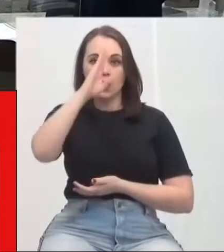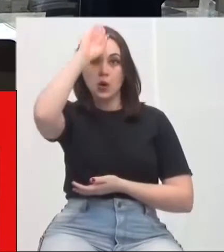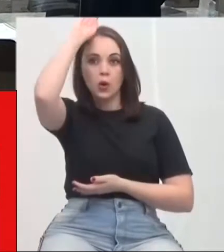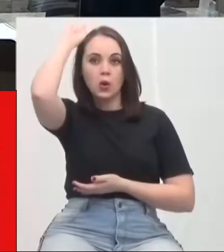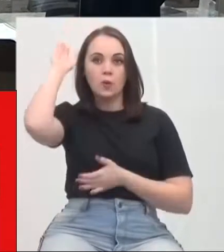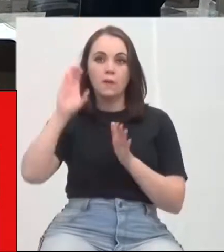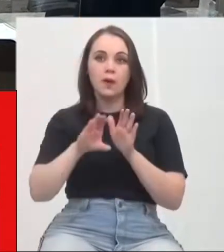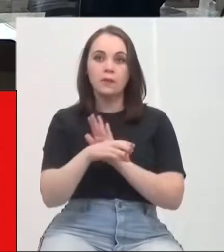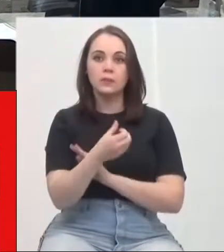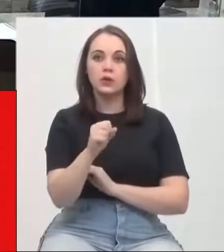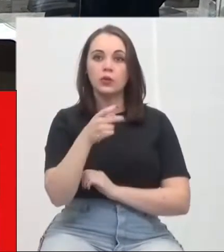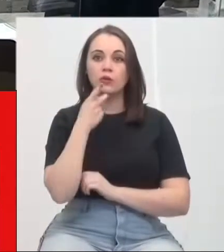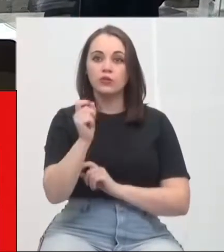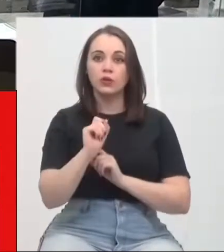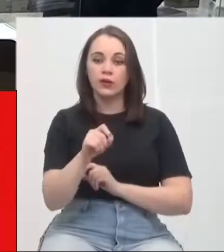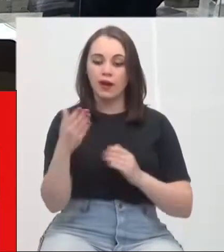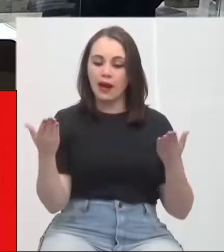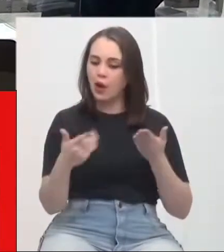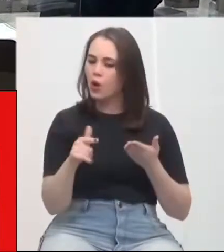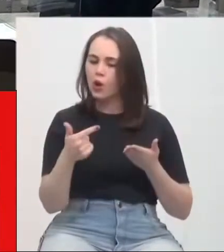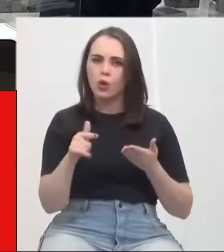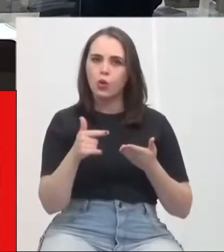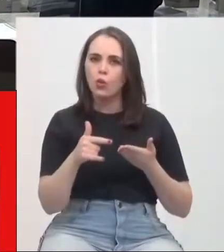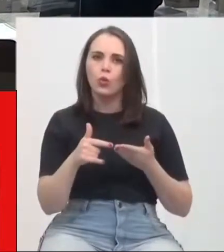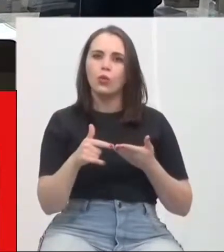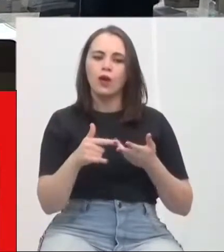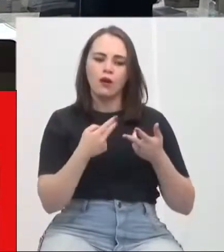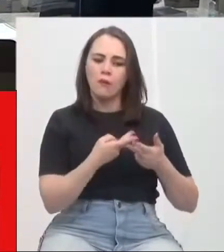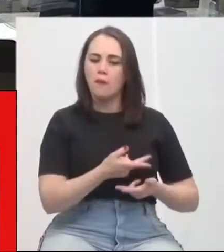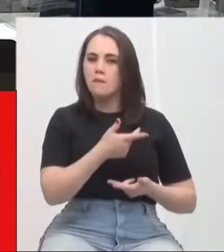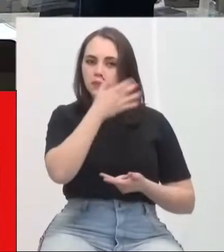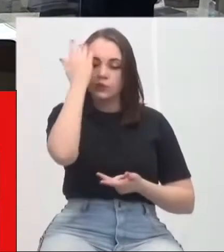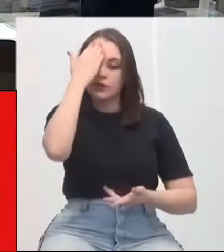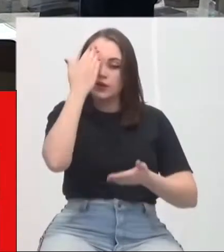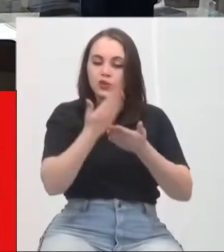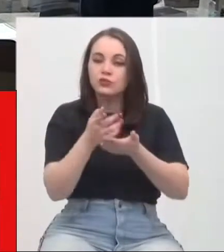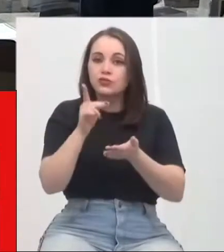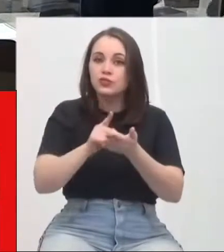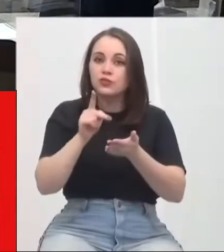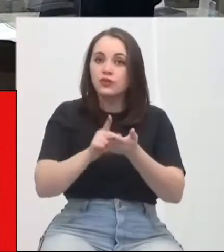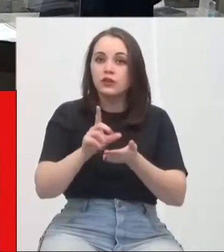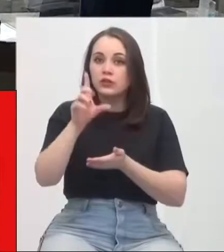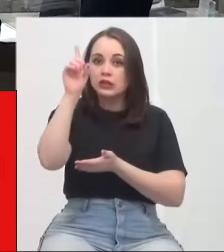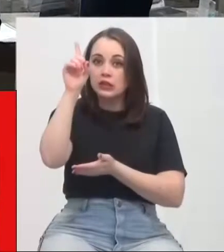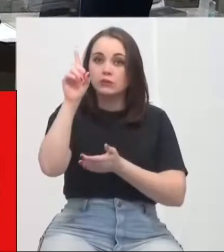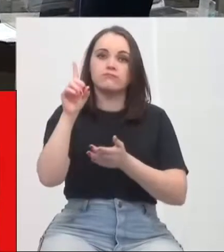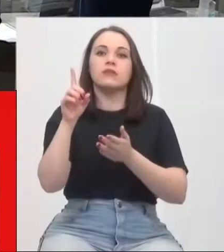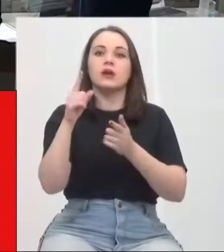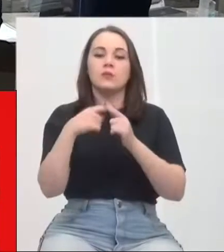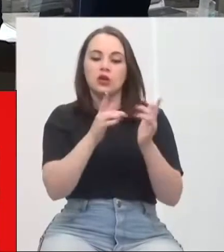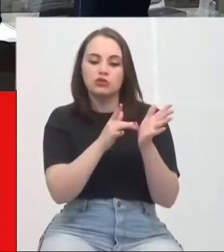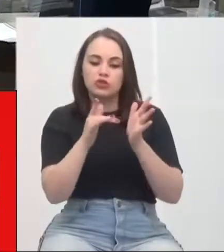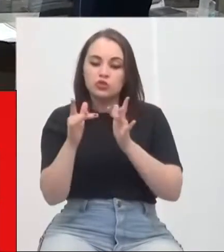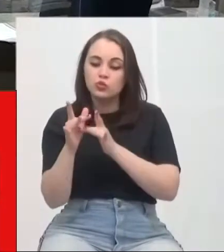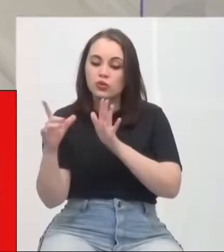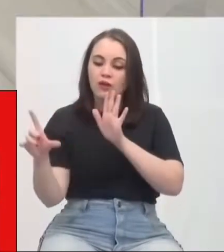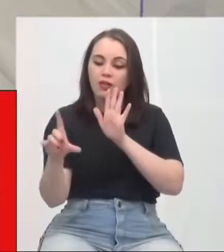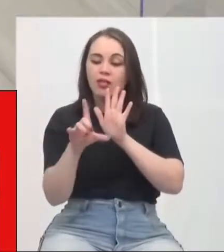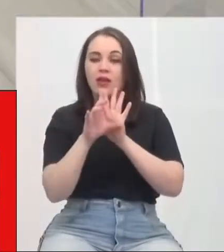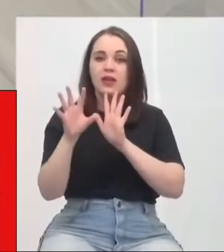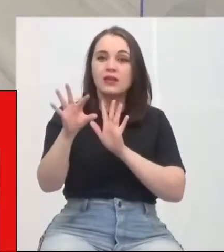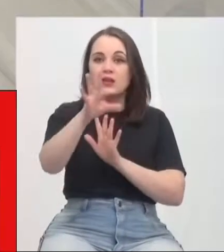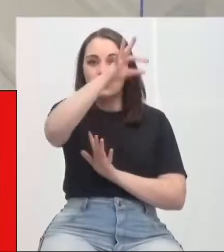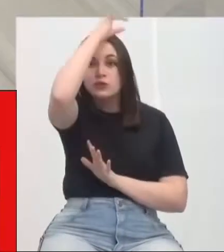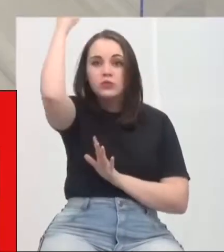portanto agora já não há condenação para os que estão em Cristo Jesus. Porque por meio de Jesus Cristo a lei do Espírito de vida me